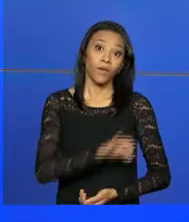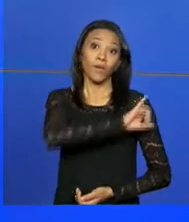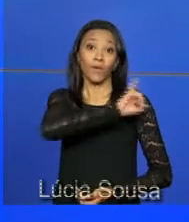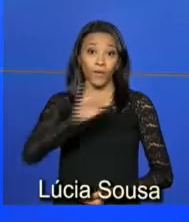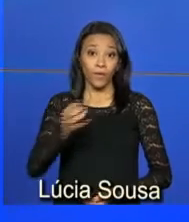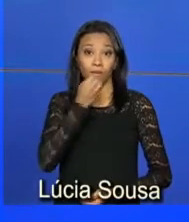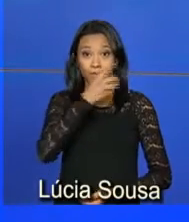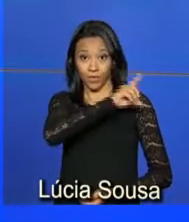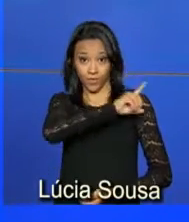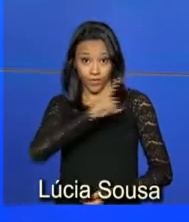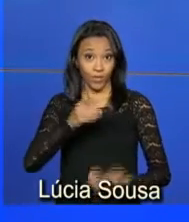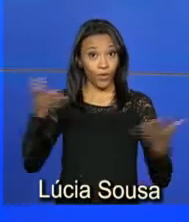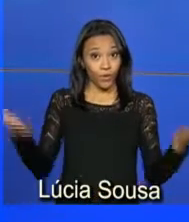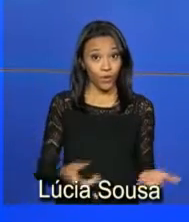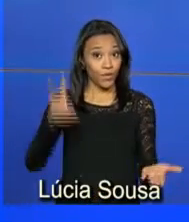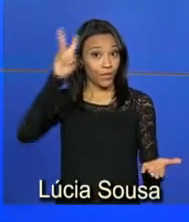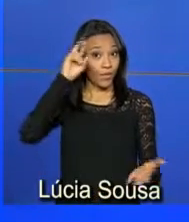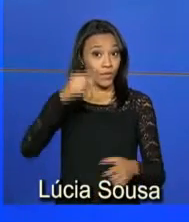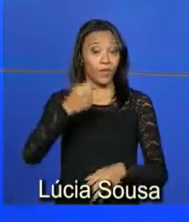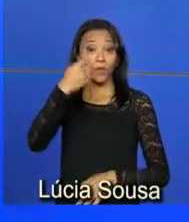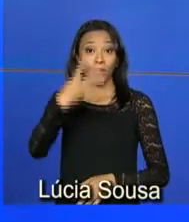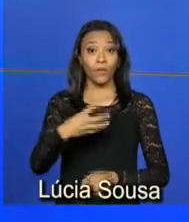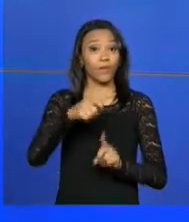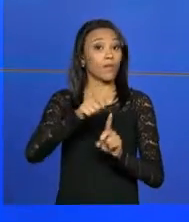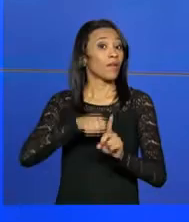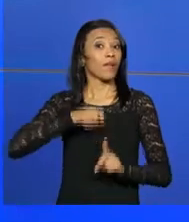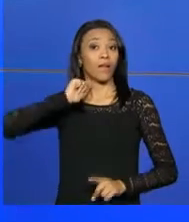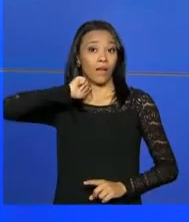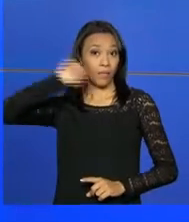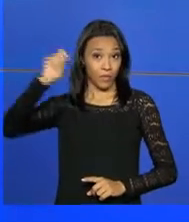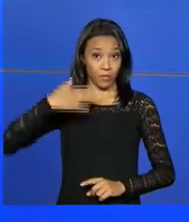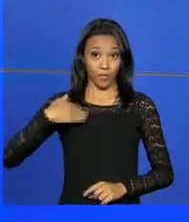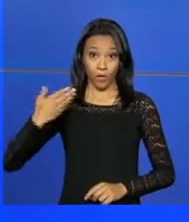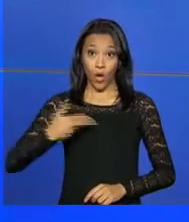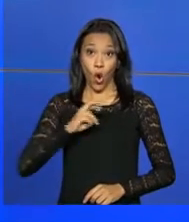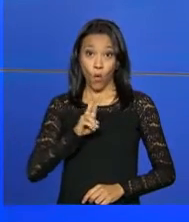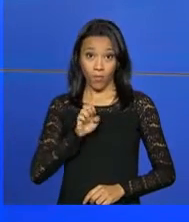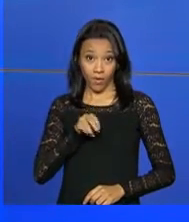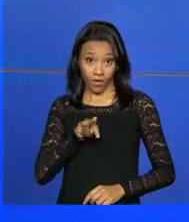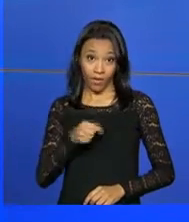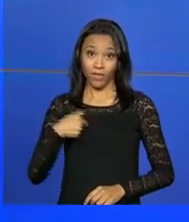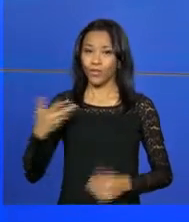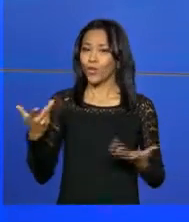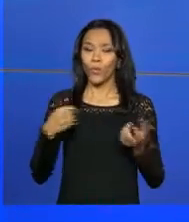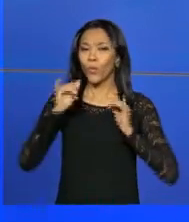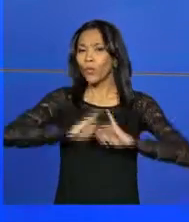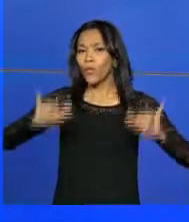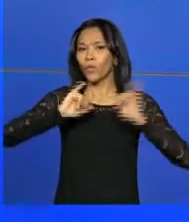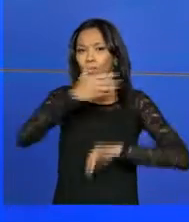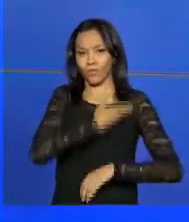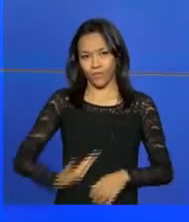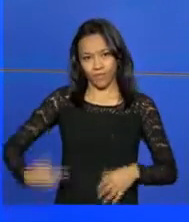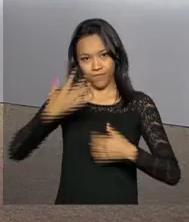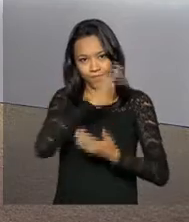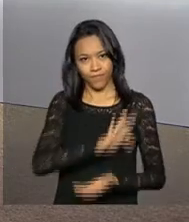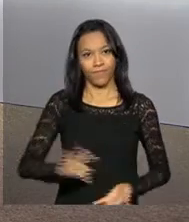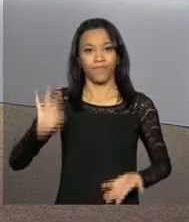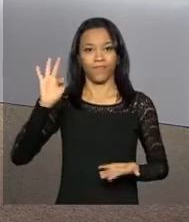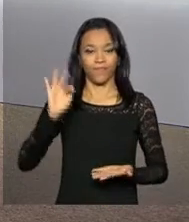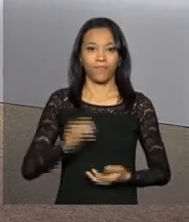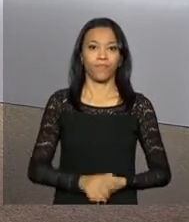Olá, bom dia. Hoje é segunda-feira, 4 de abril. Eu sou Roberto Camargo e nós chegamos com as notícias do governo federal.